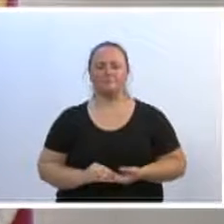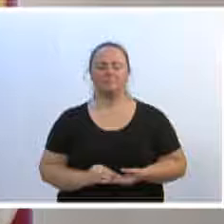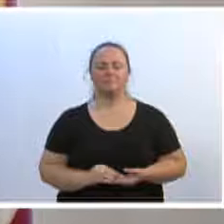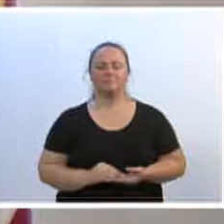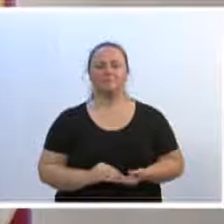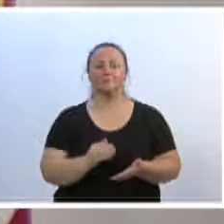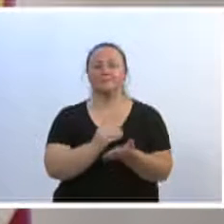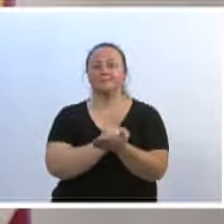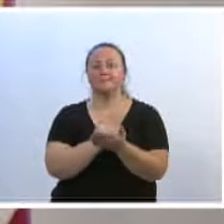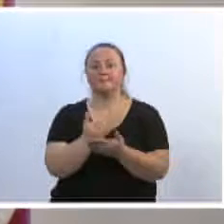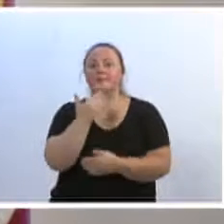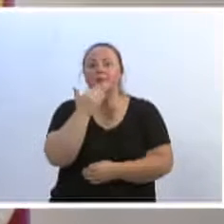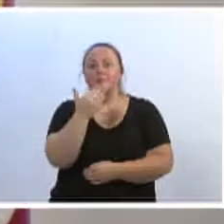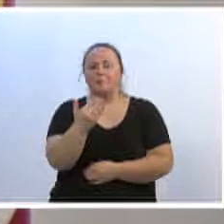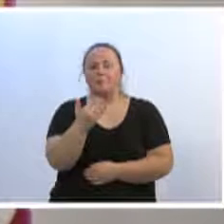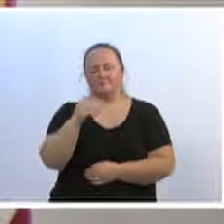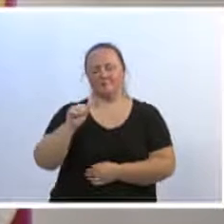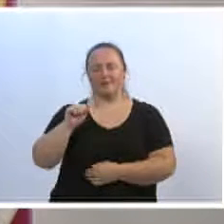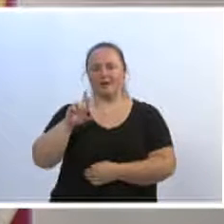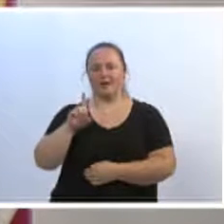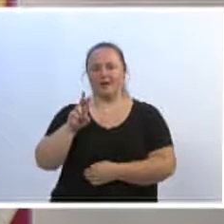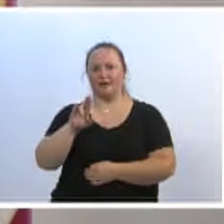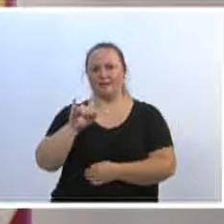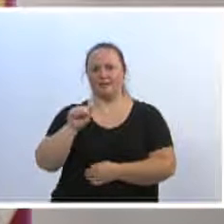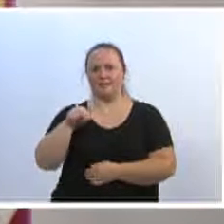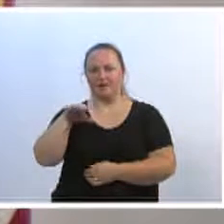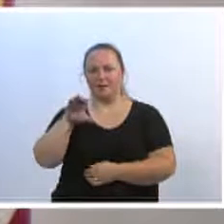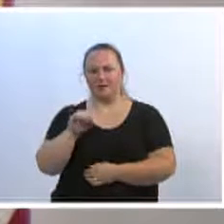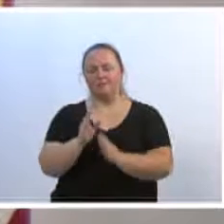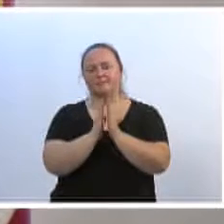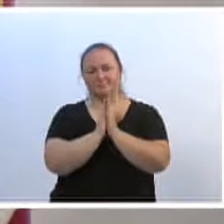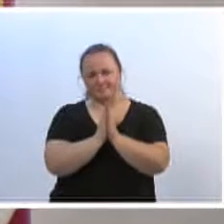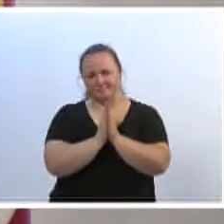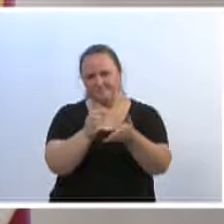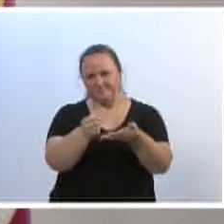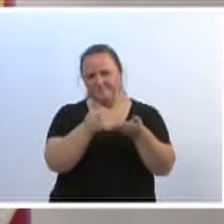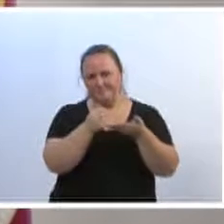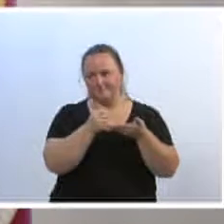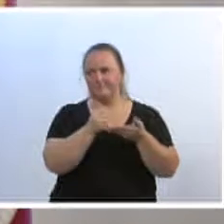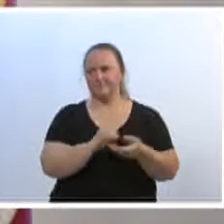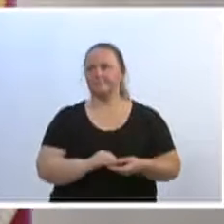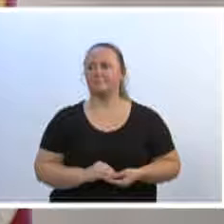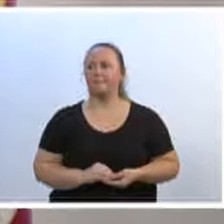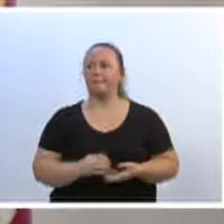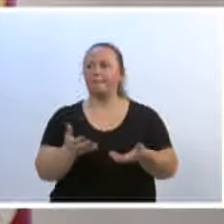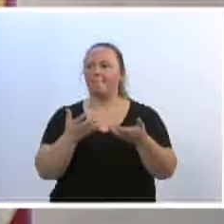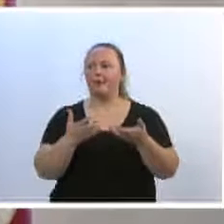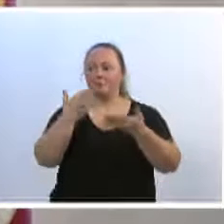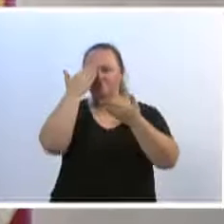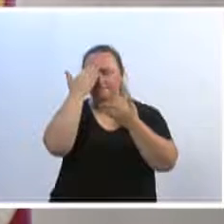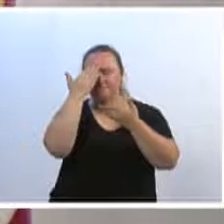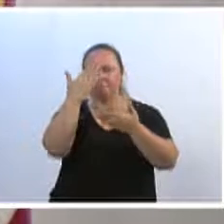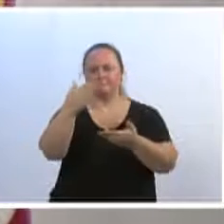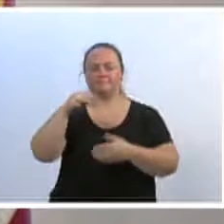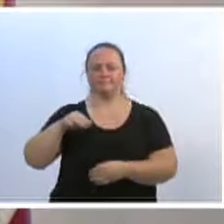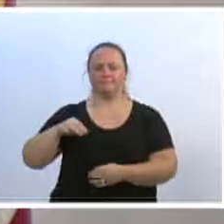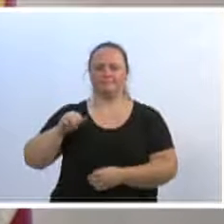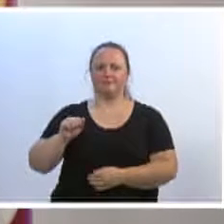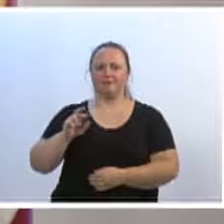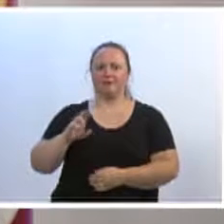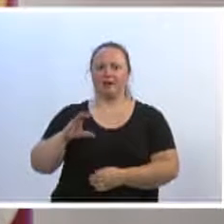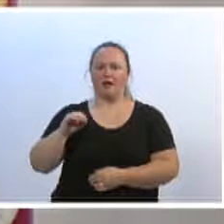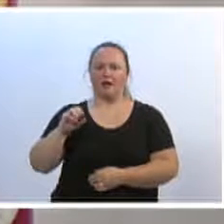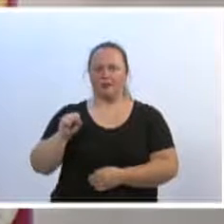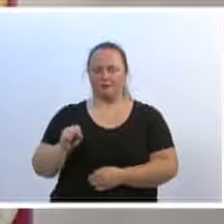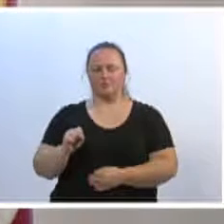solicitando a ajuda do Adriano aqui, nosso cinegrafista, por gentileza, porque eu quero agradecer ao Marco Saldanha, que é presidente da